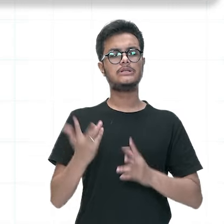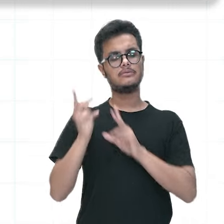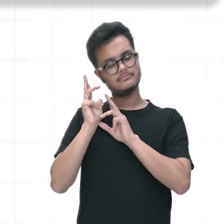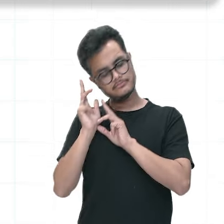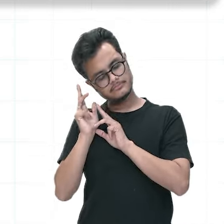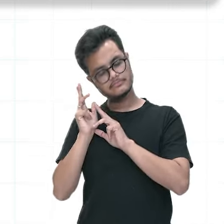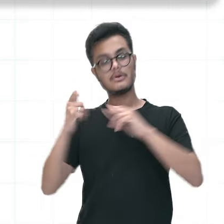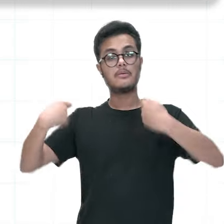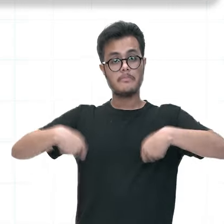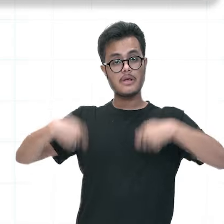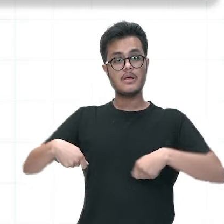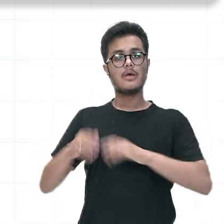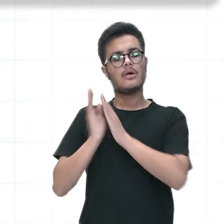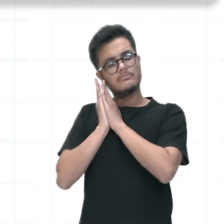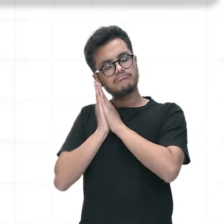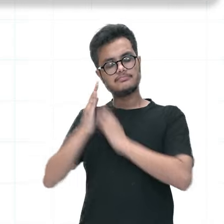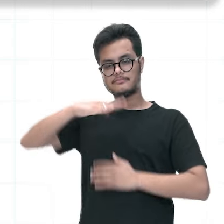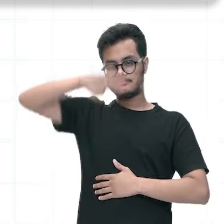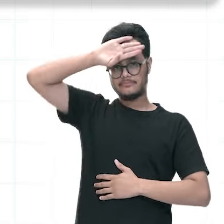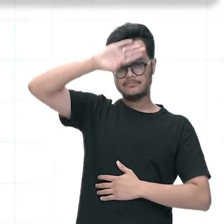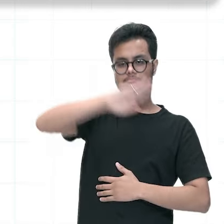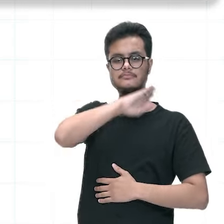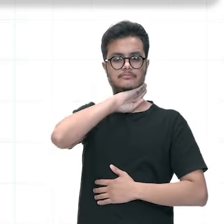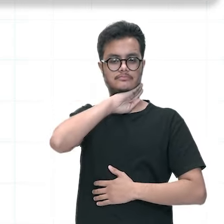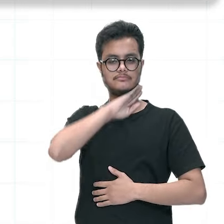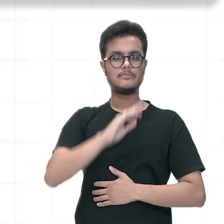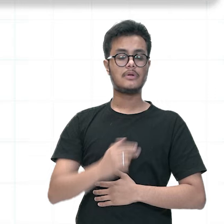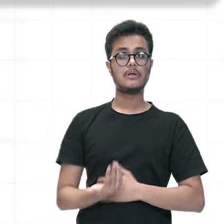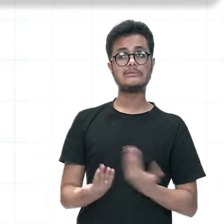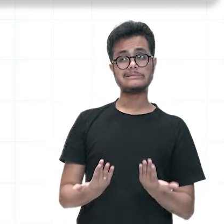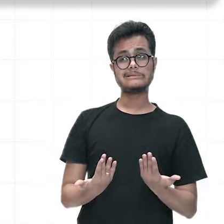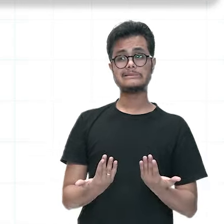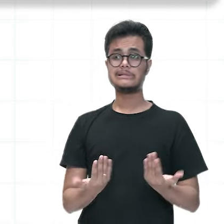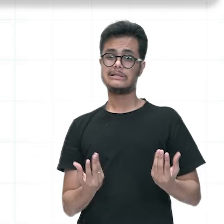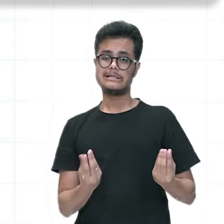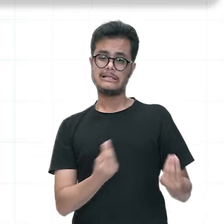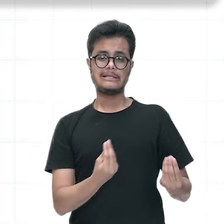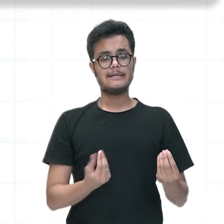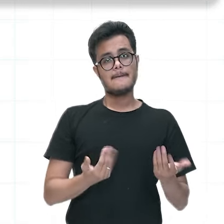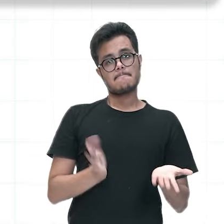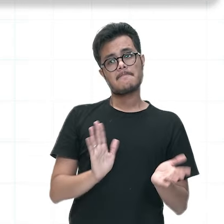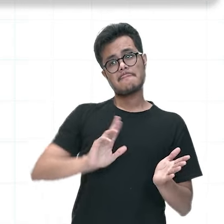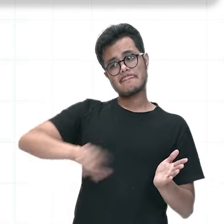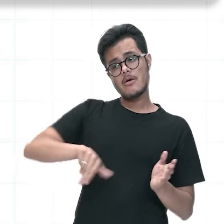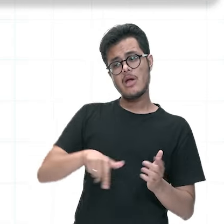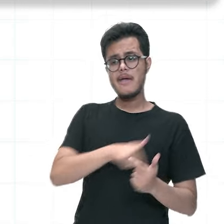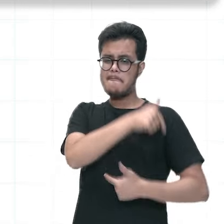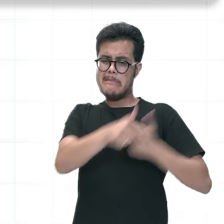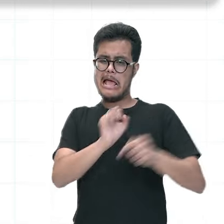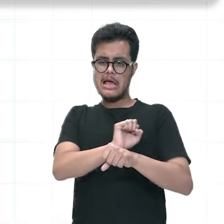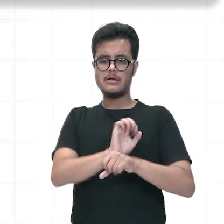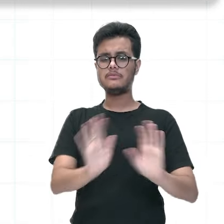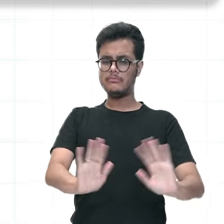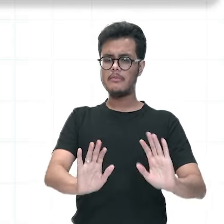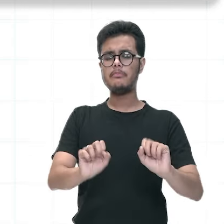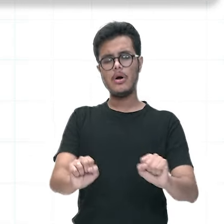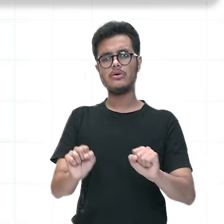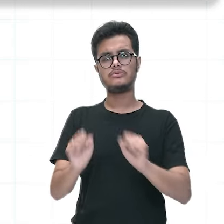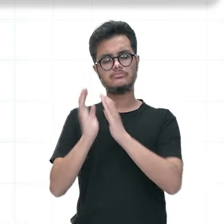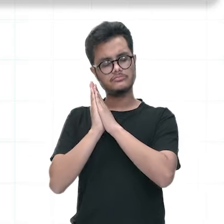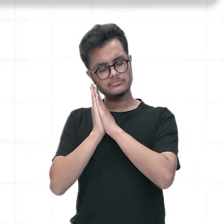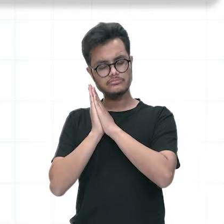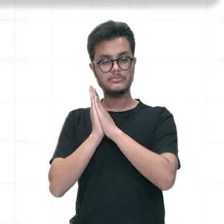relativo, enquanto durar a febre, não quer dizer que a pessoa tenha que parar tudo, mas ela pode repousar um pouco mais,